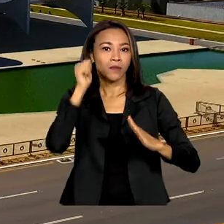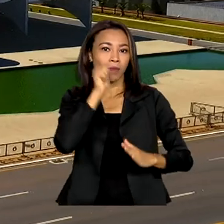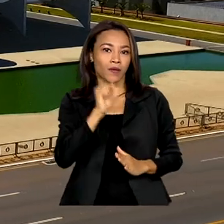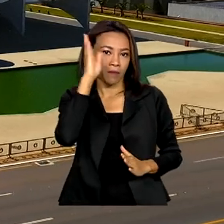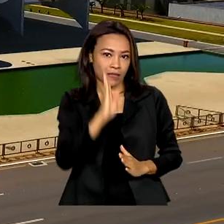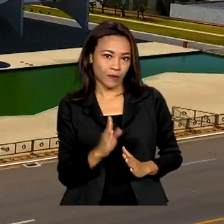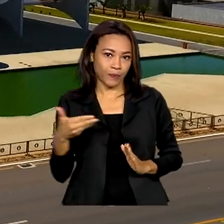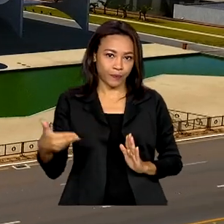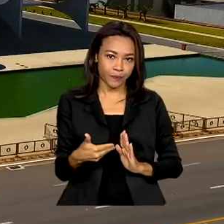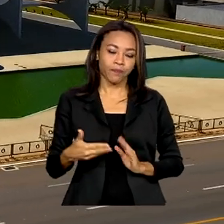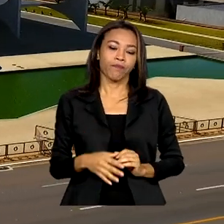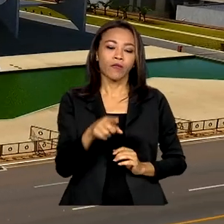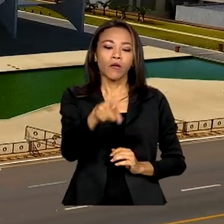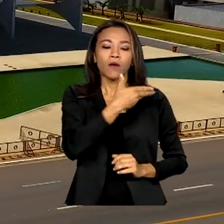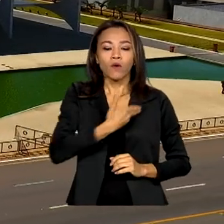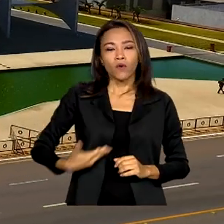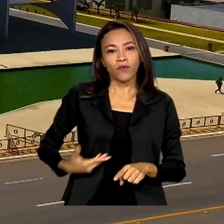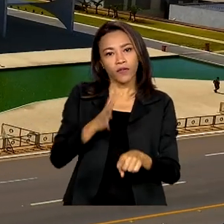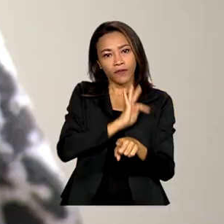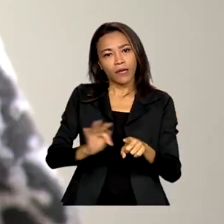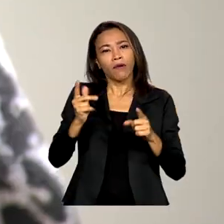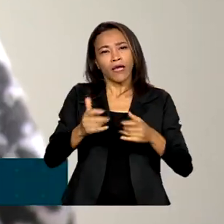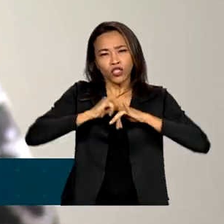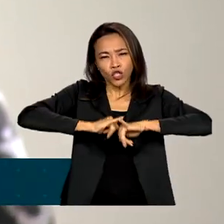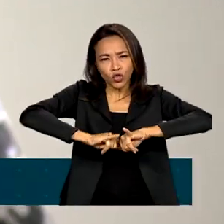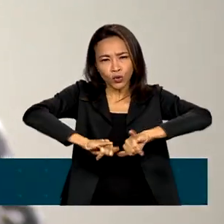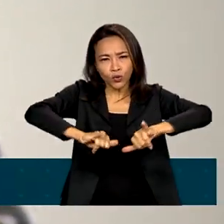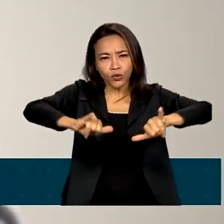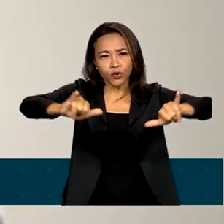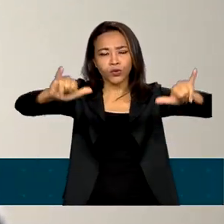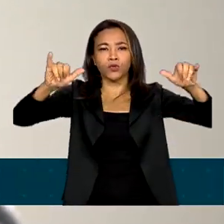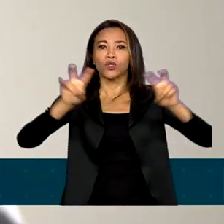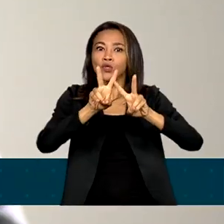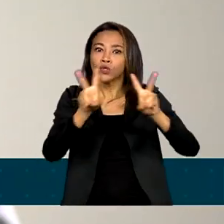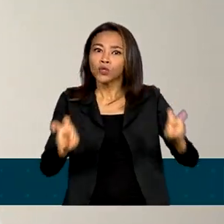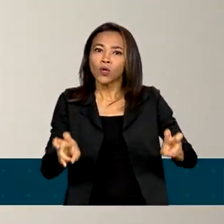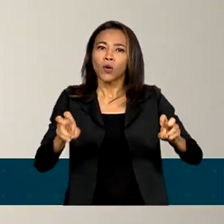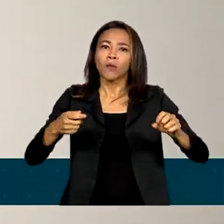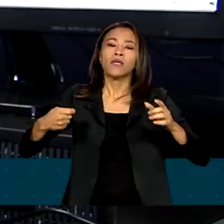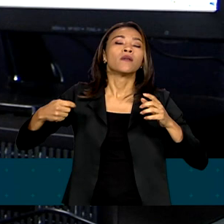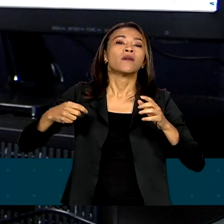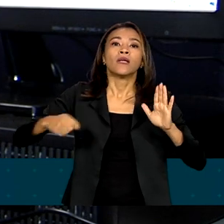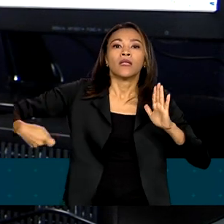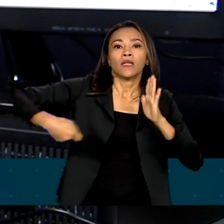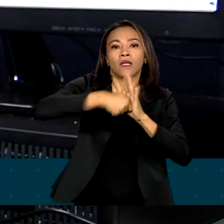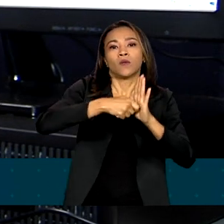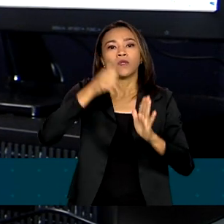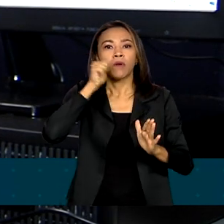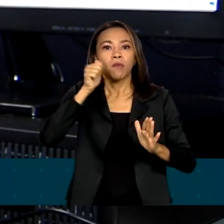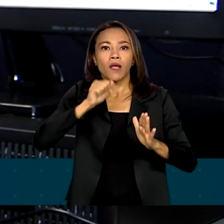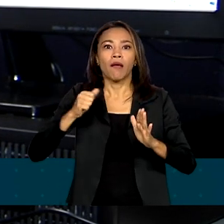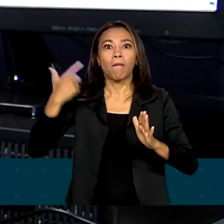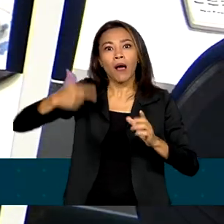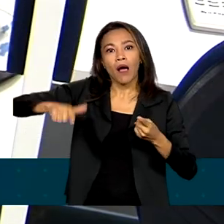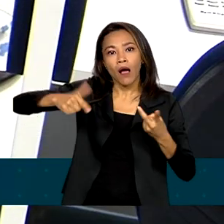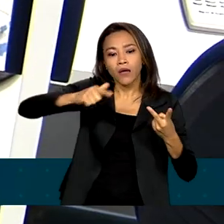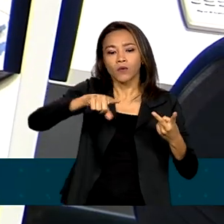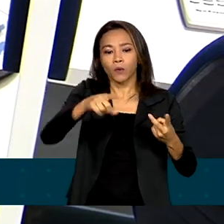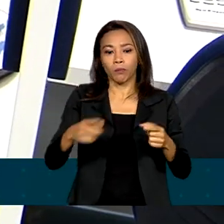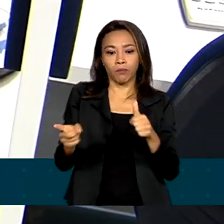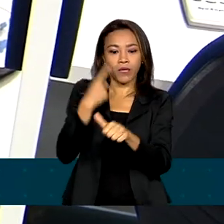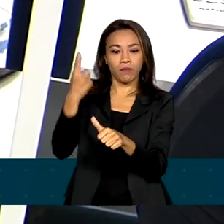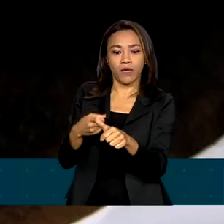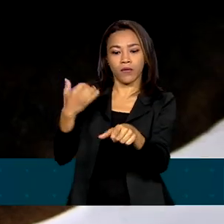federal quer reforçar a divulgação dos canais de denúncias de violência contra a mulher. O primeiro deles é o Ligue